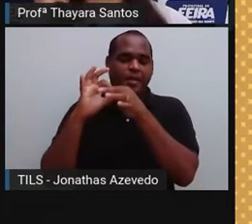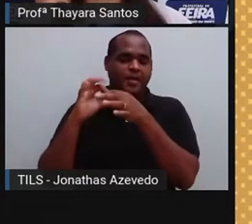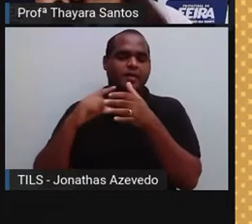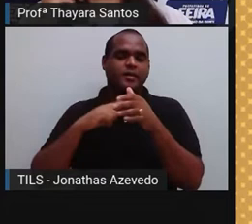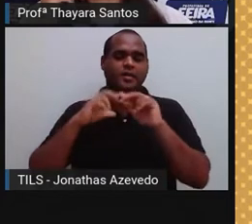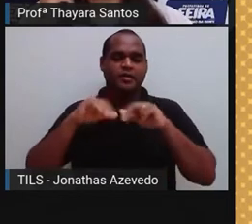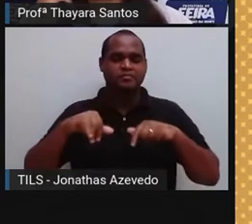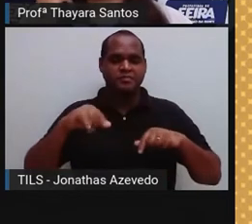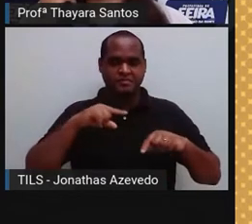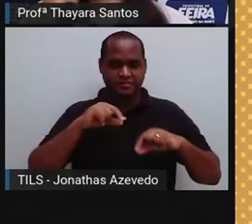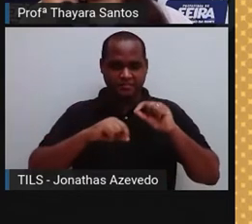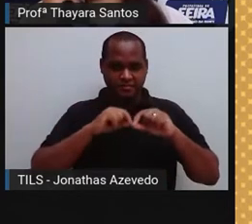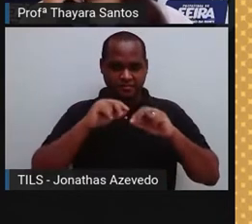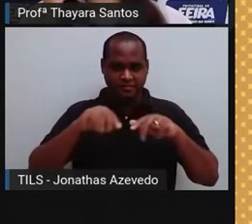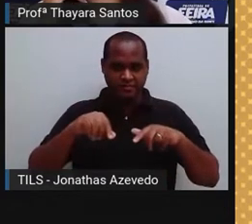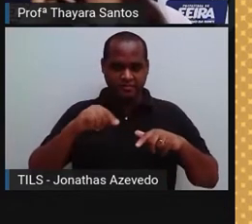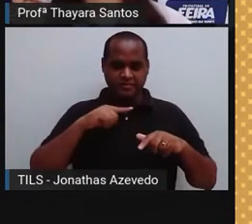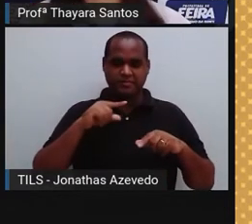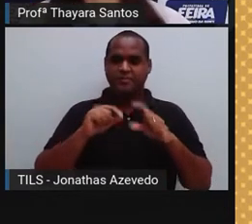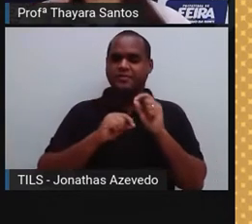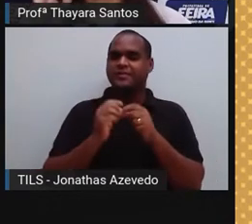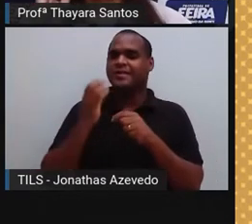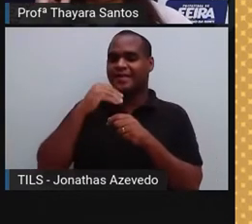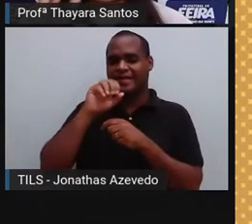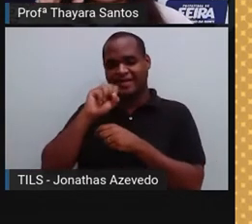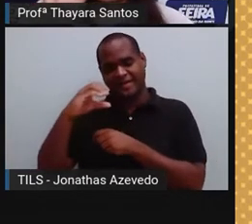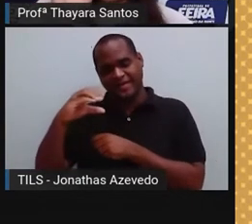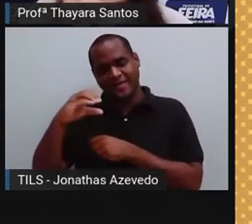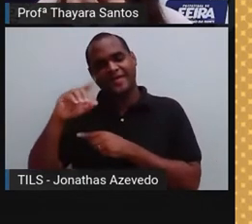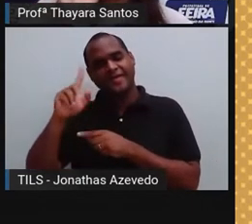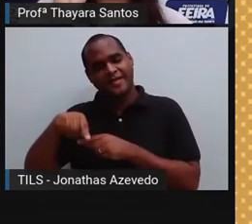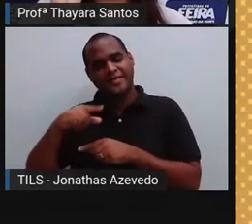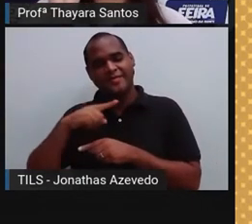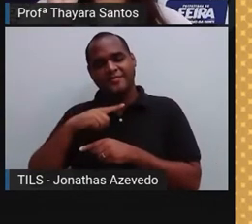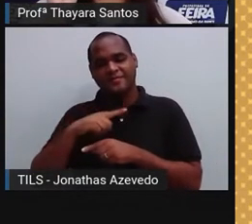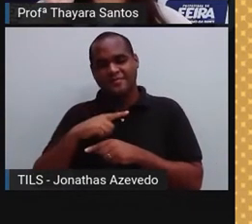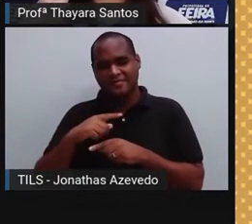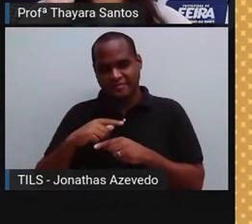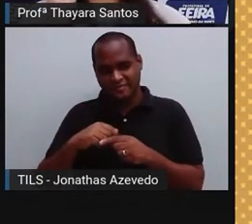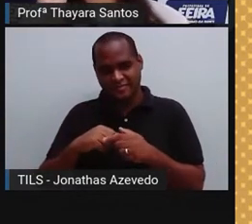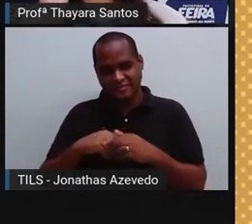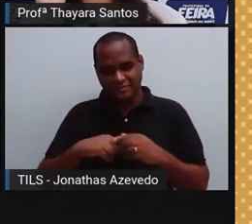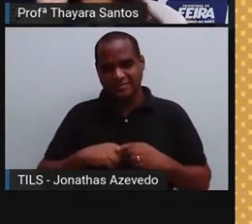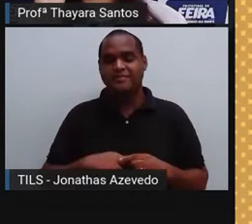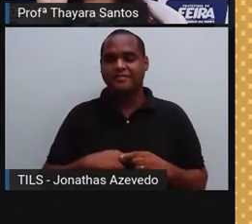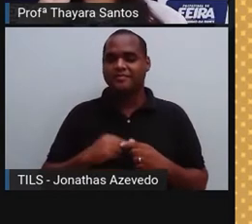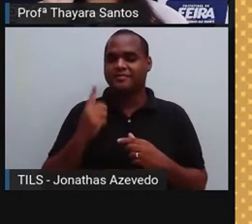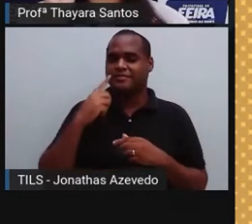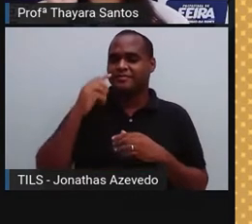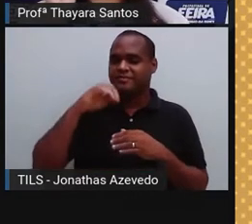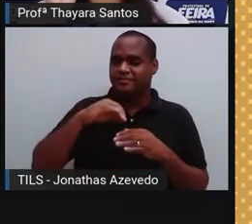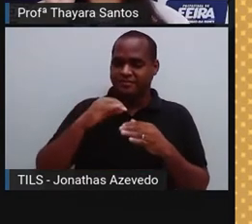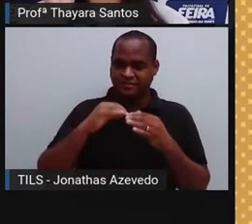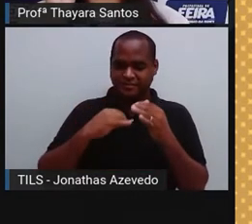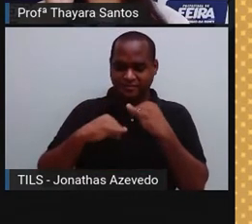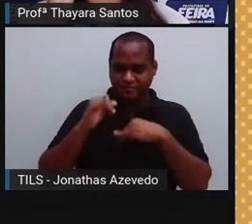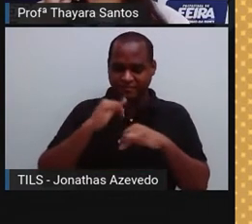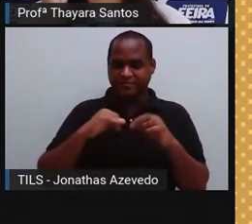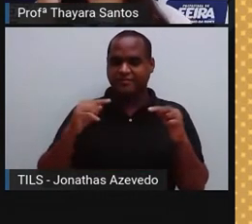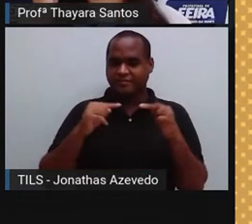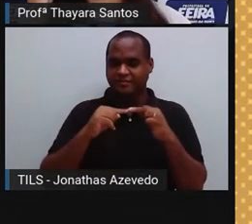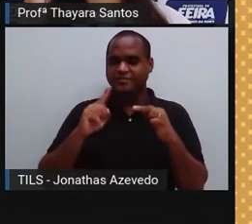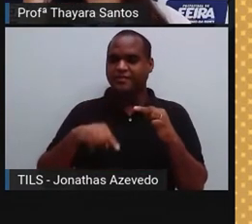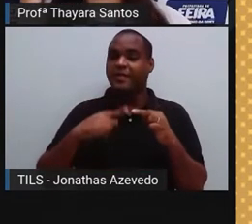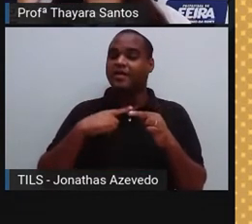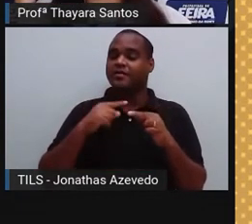papila com o sistema nervoso central. E a gente recebe esse estímulo químico lá, pela papila gustativa,